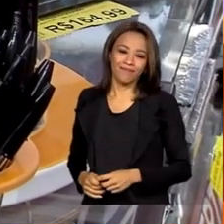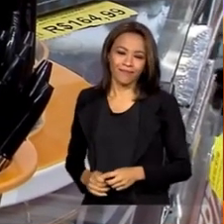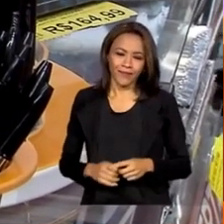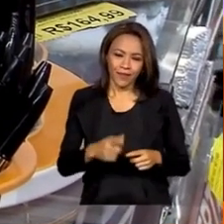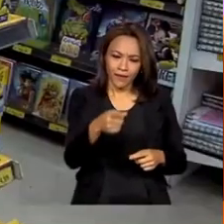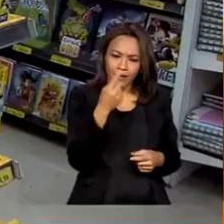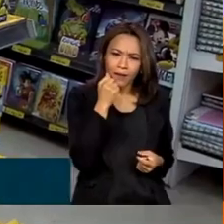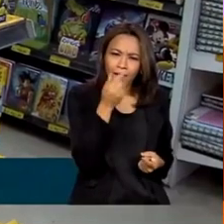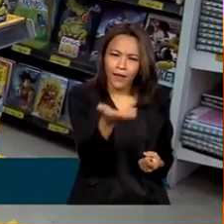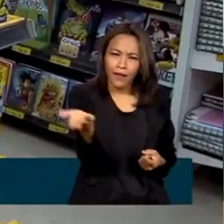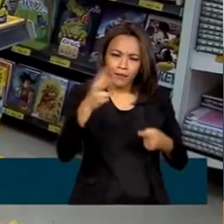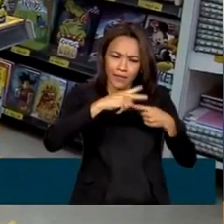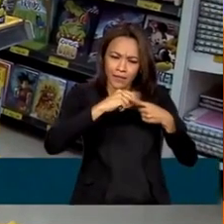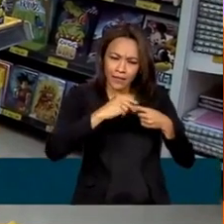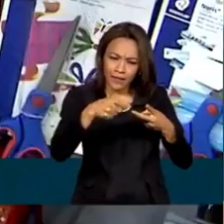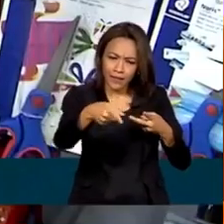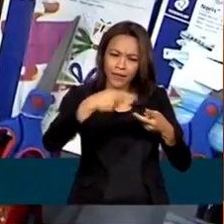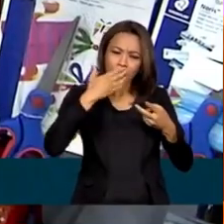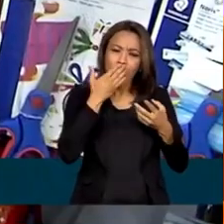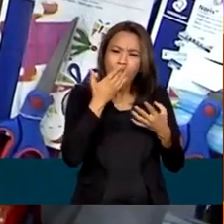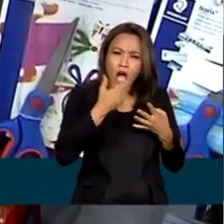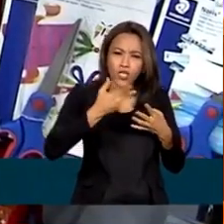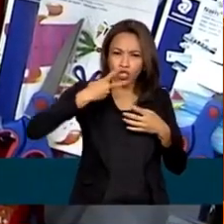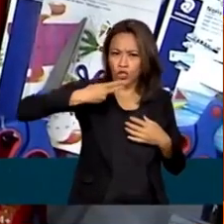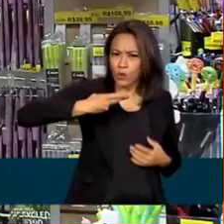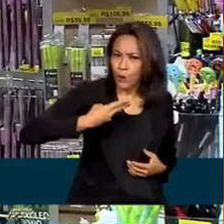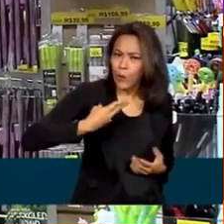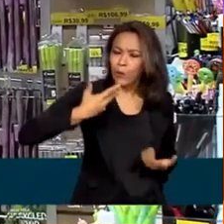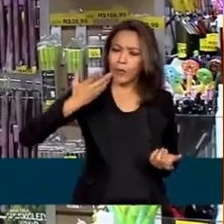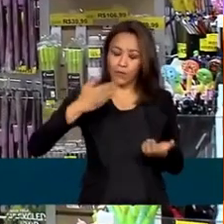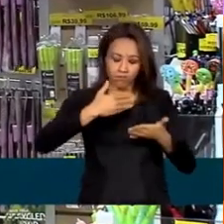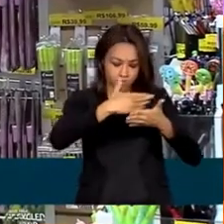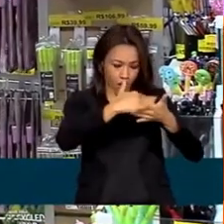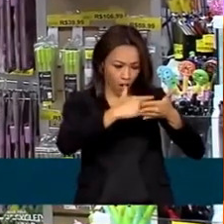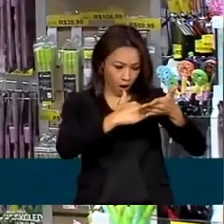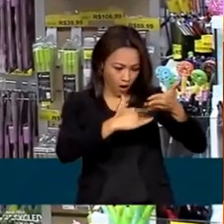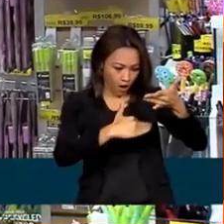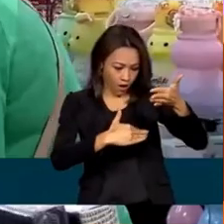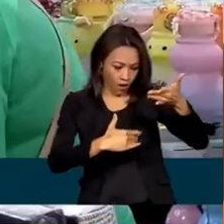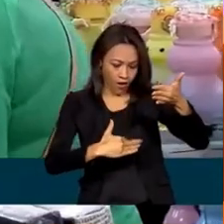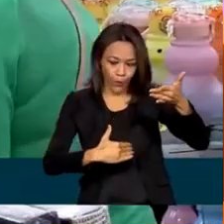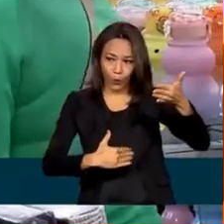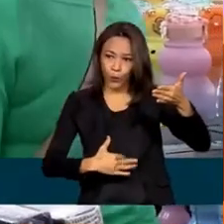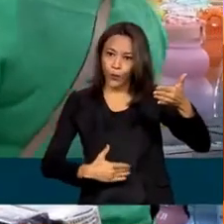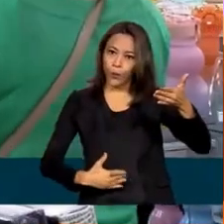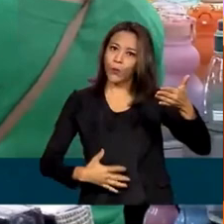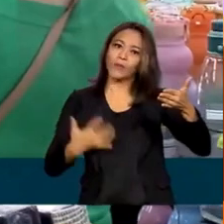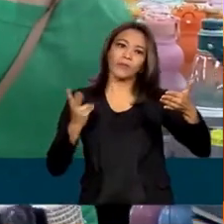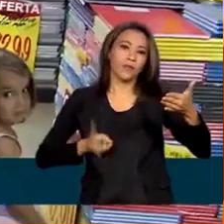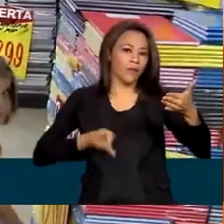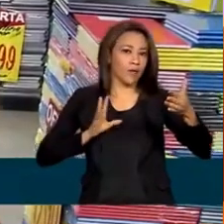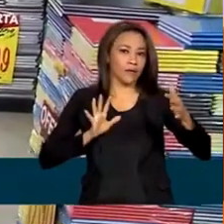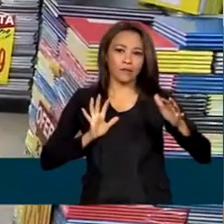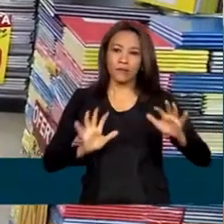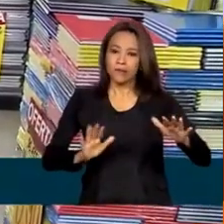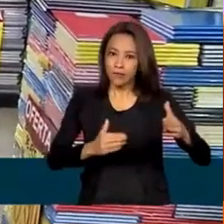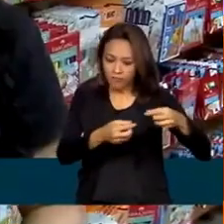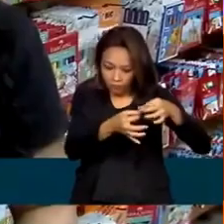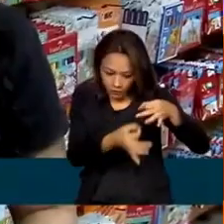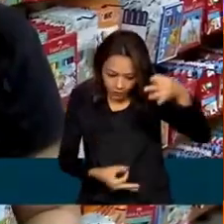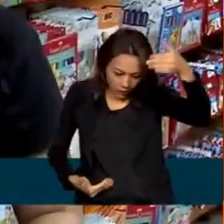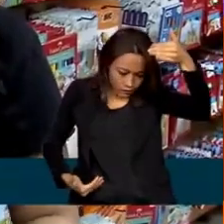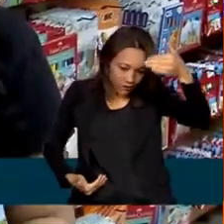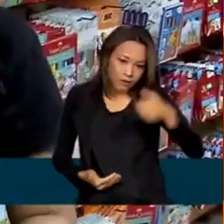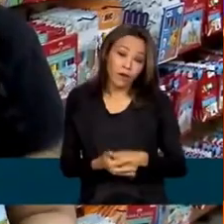Lápis, canetas, canetinhas, tesouras, a lista de material escolar é sempre assim, extensa.